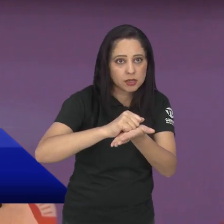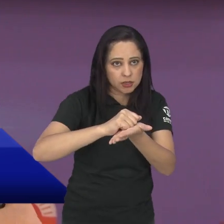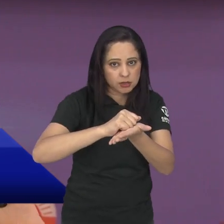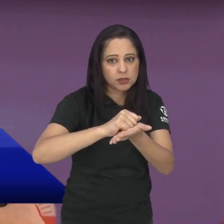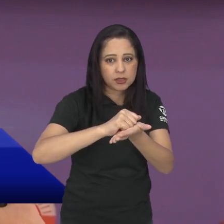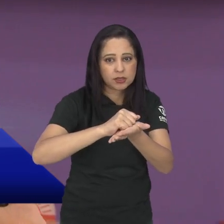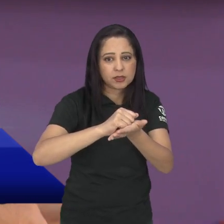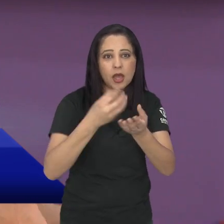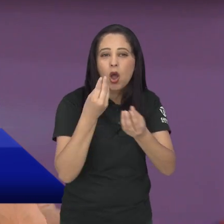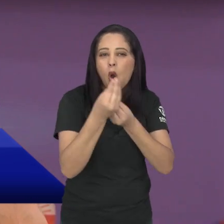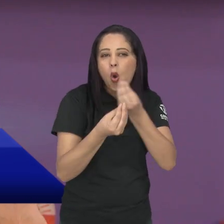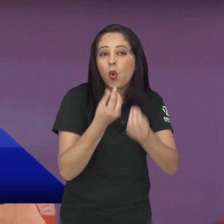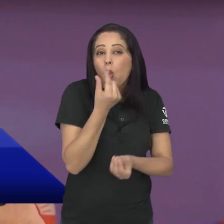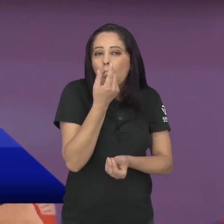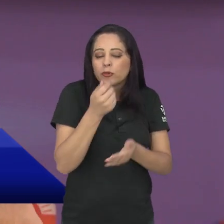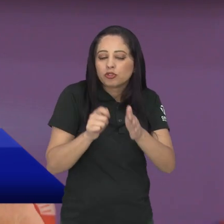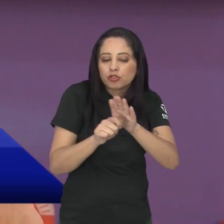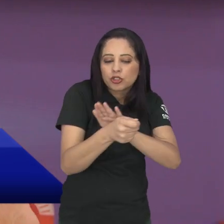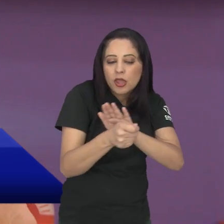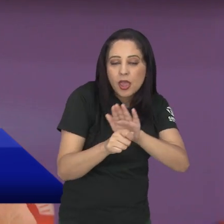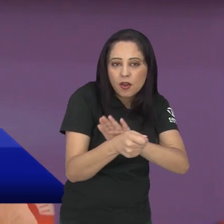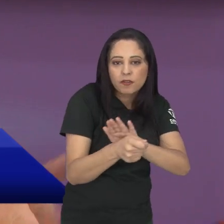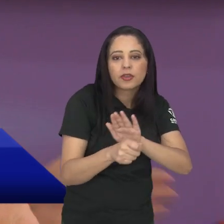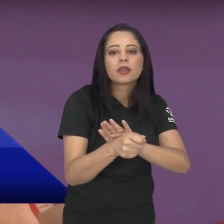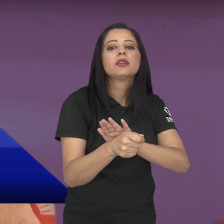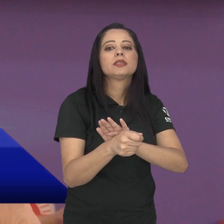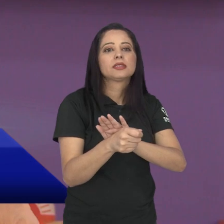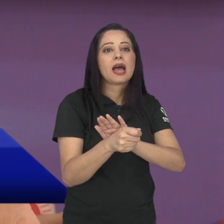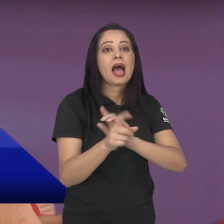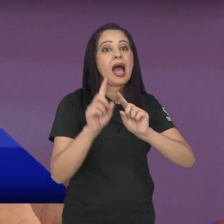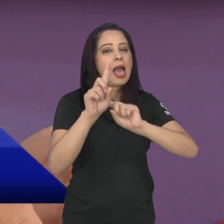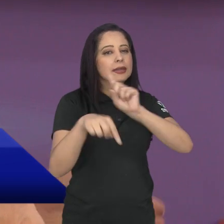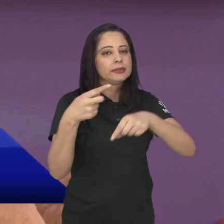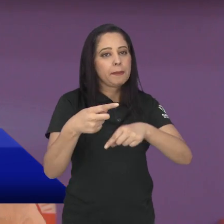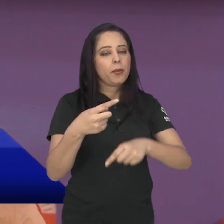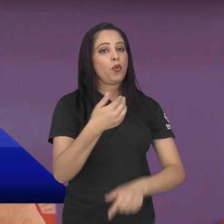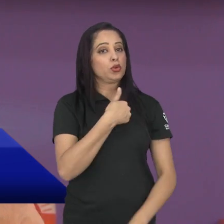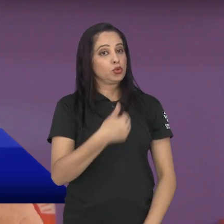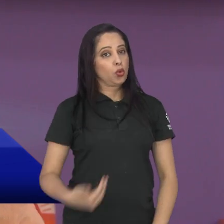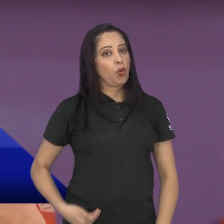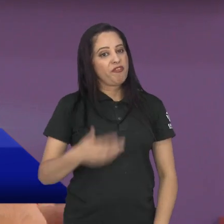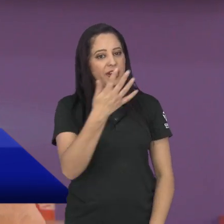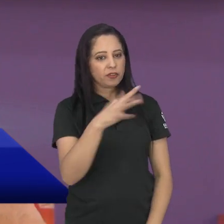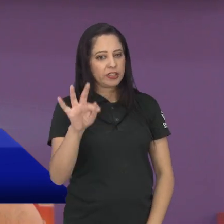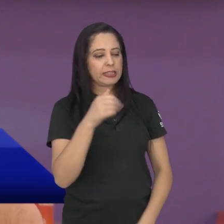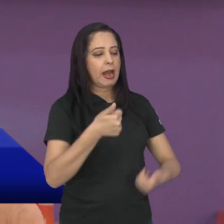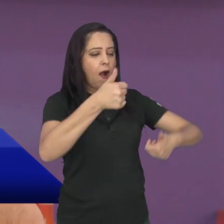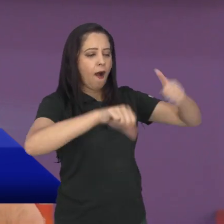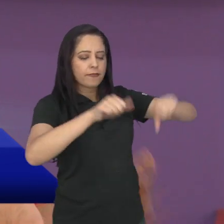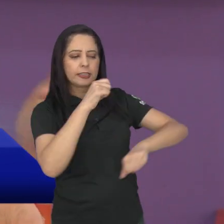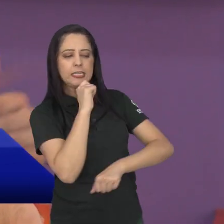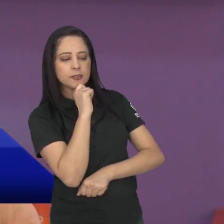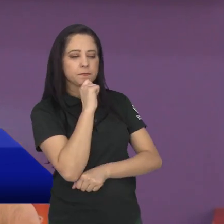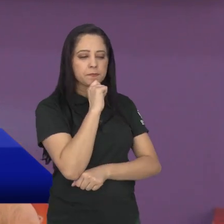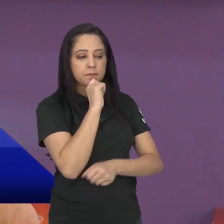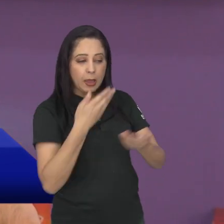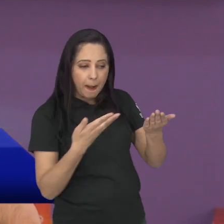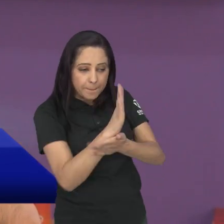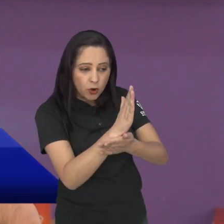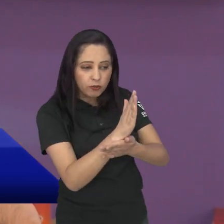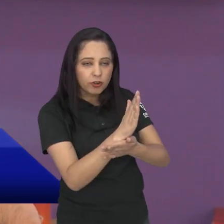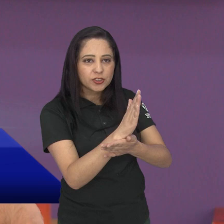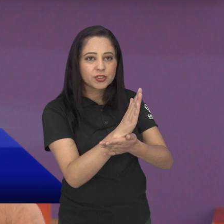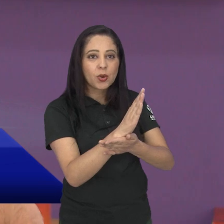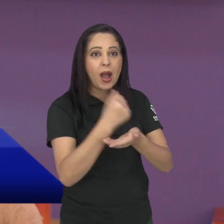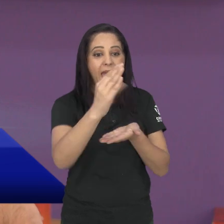como será aplicado esse recurso aqui em São José dos Campos, o governo federal aprovando o nosso plano de ação, chega o